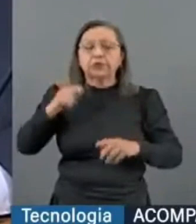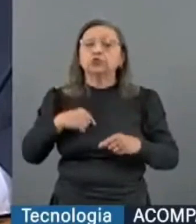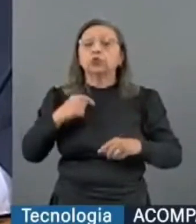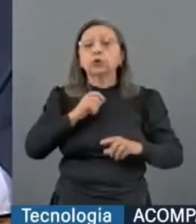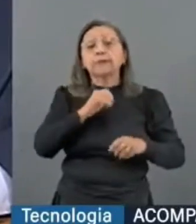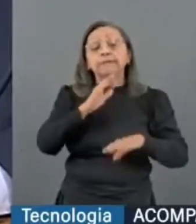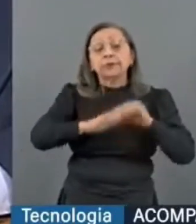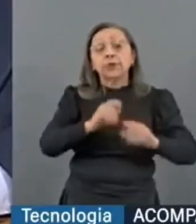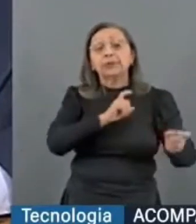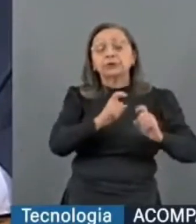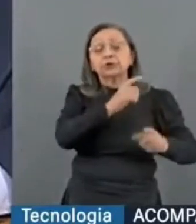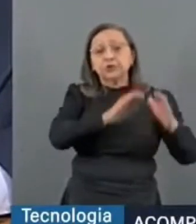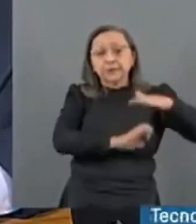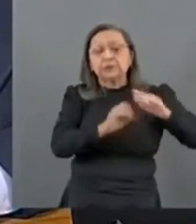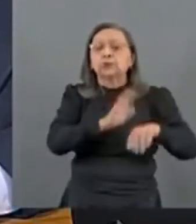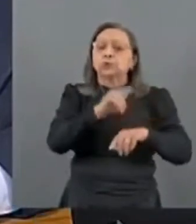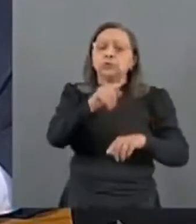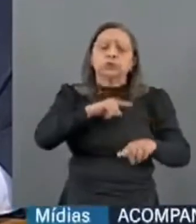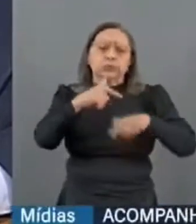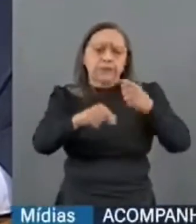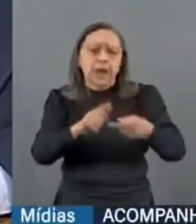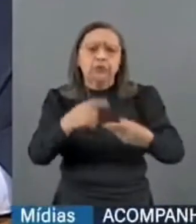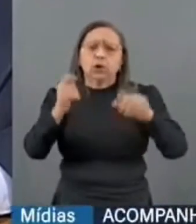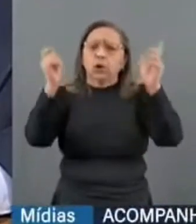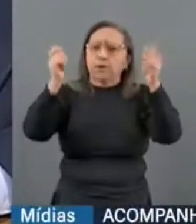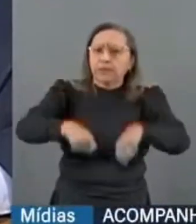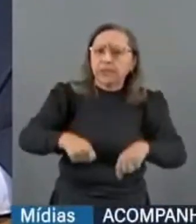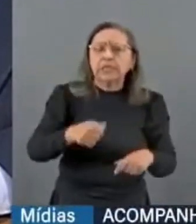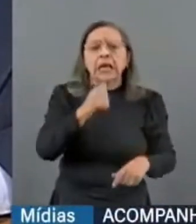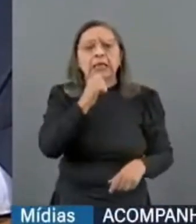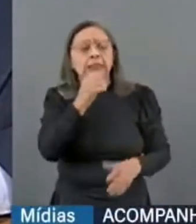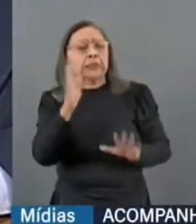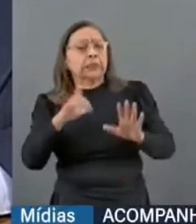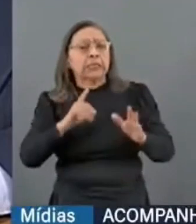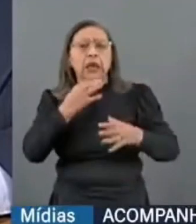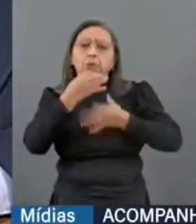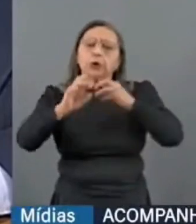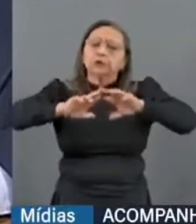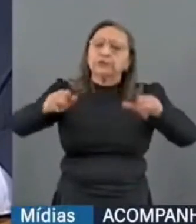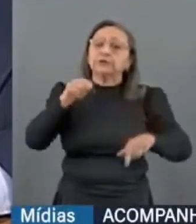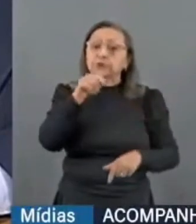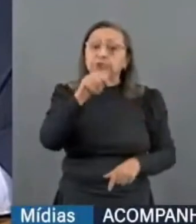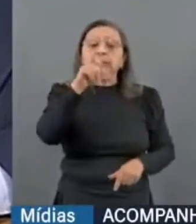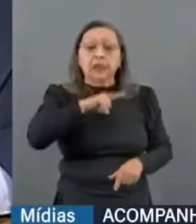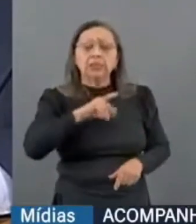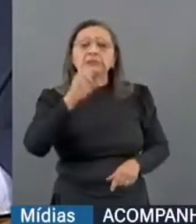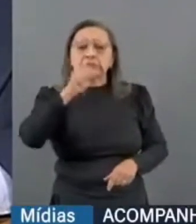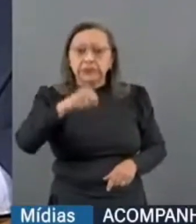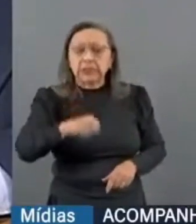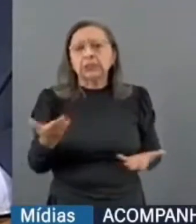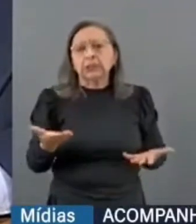senhor, com o seu trabalho, com a sua competência, ainda que haja divergências, o senhor tem sim